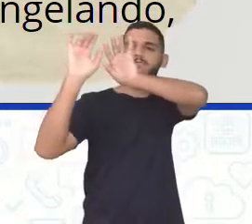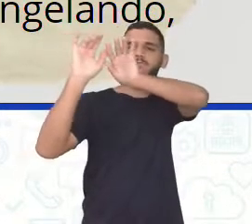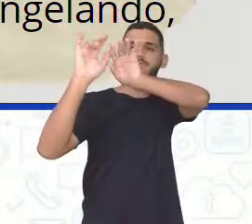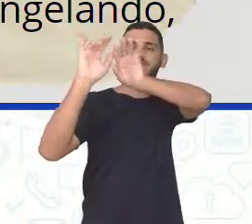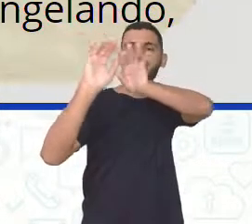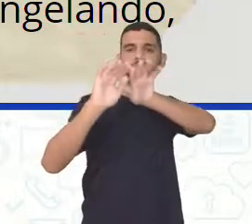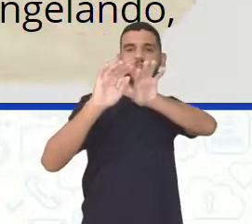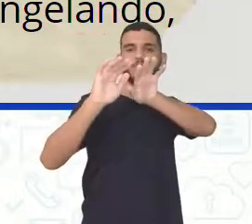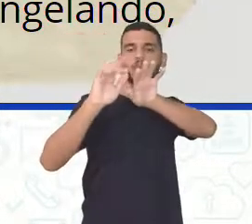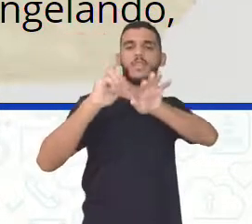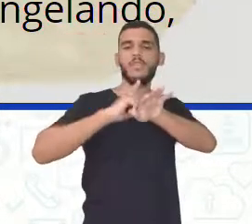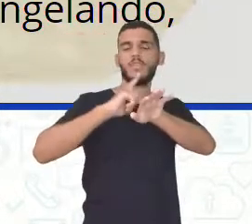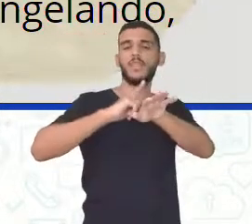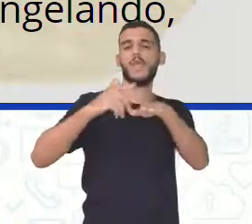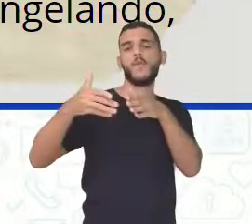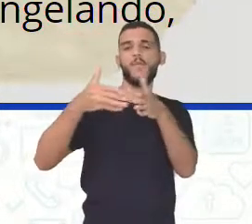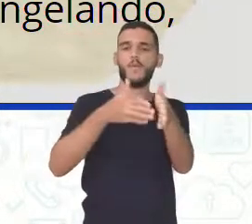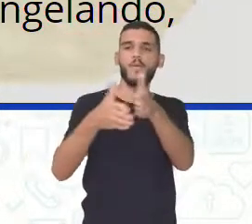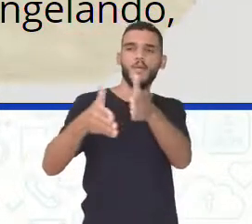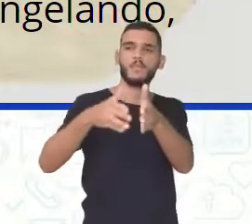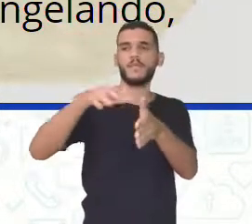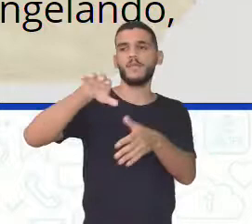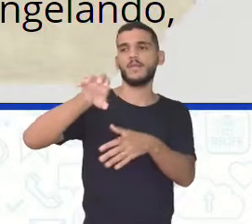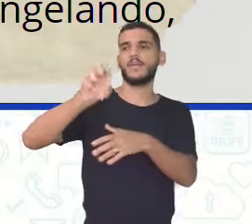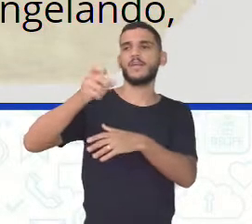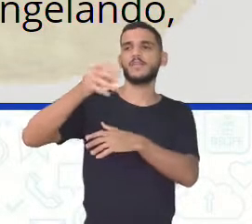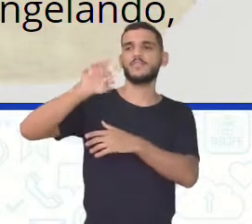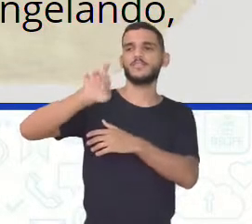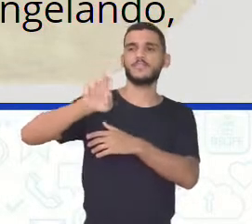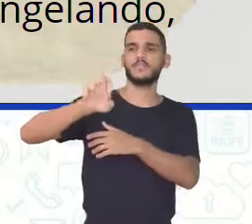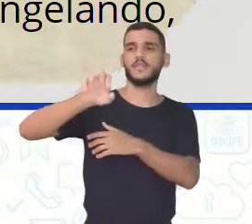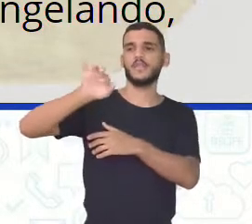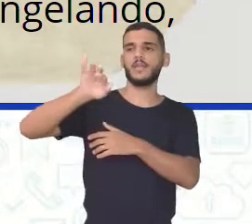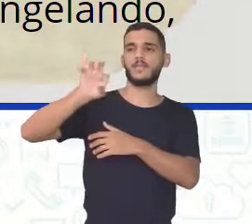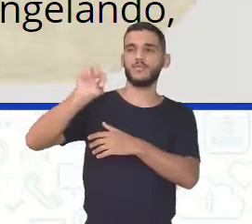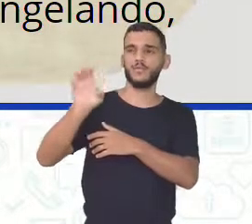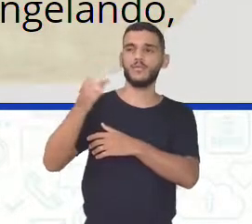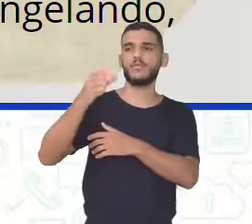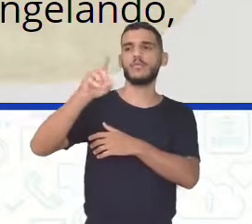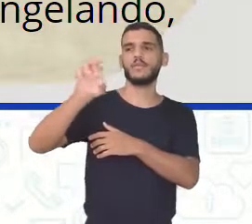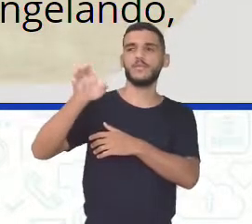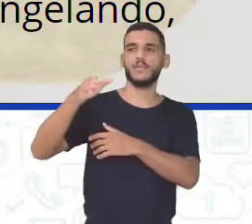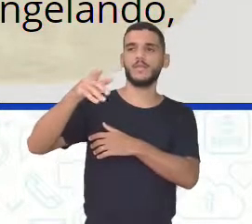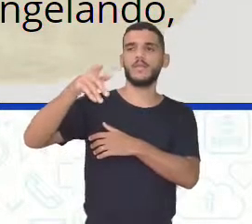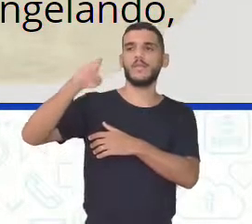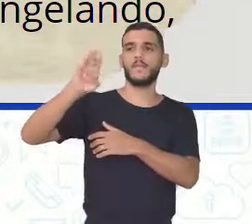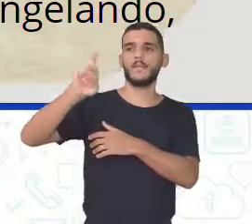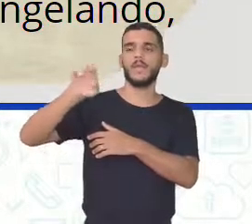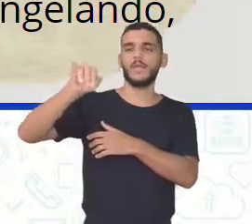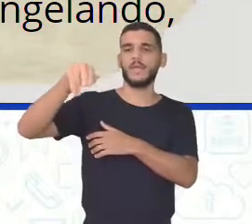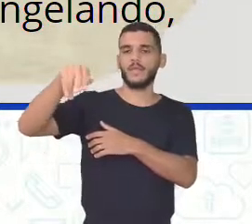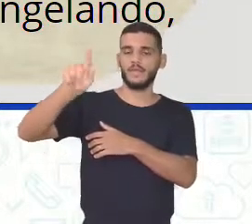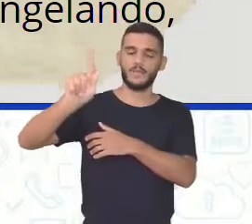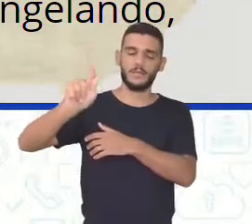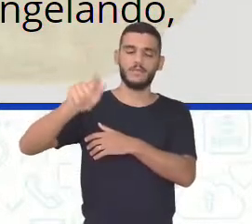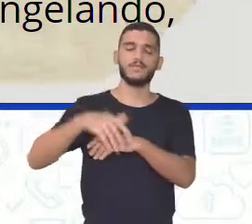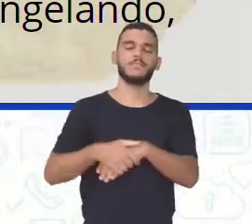Estreito de Bering Que nesses tempos Encontrava-se Congelando Ou congelado Já